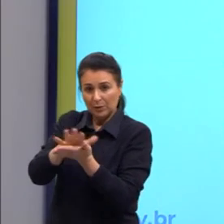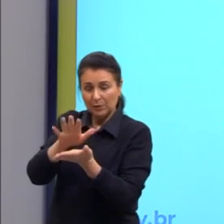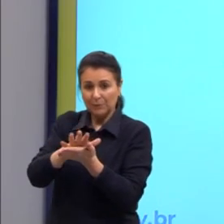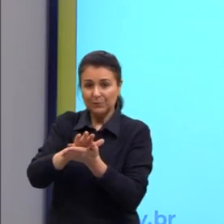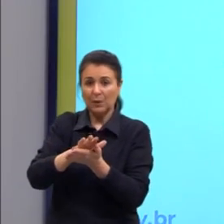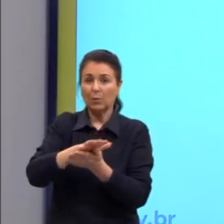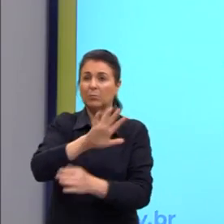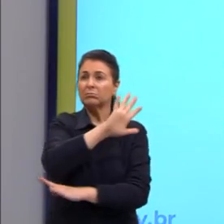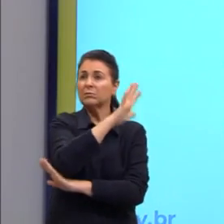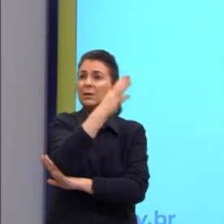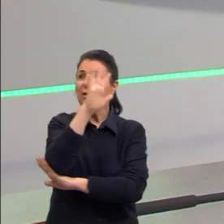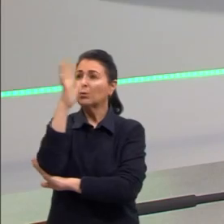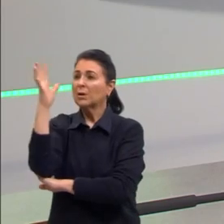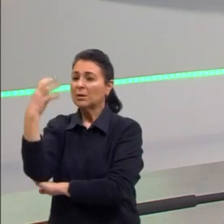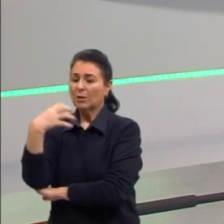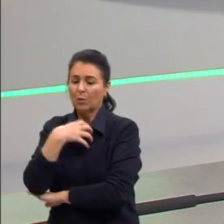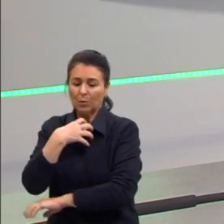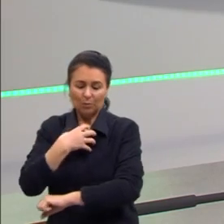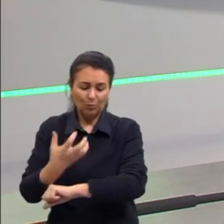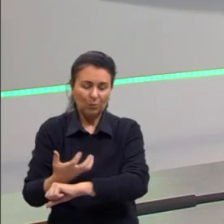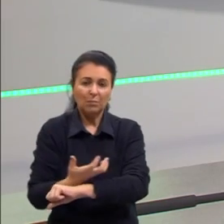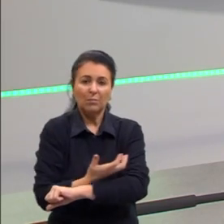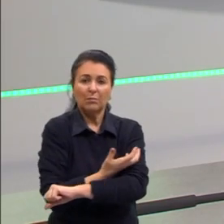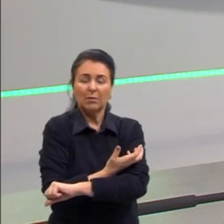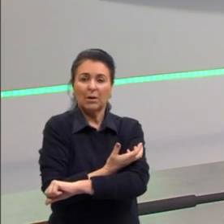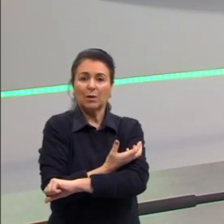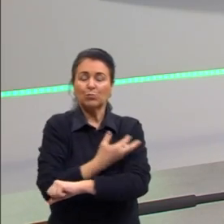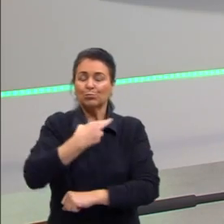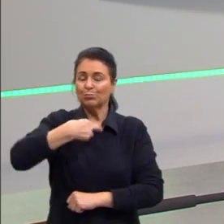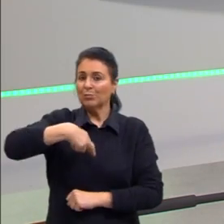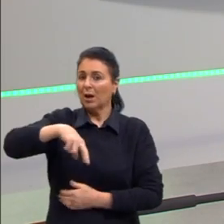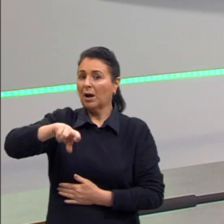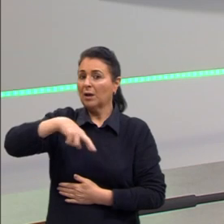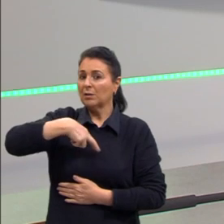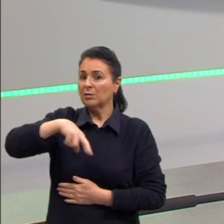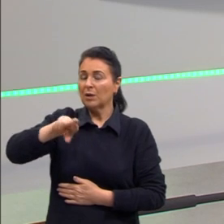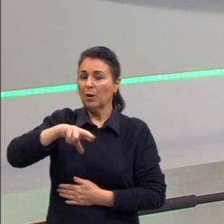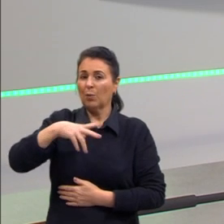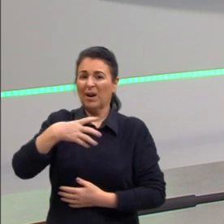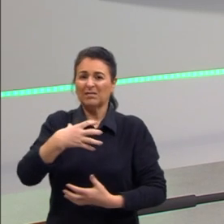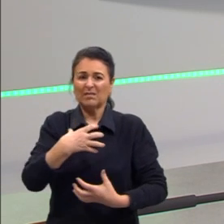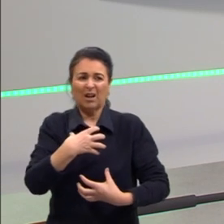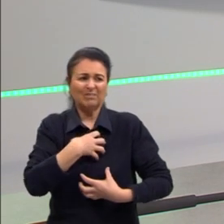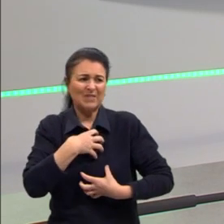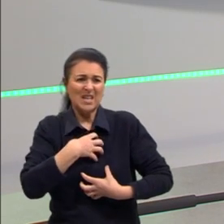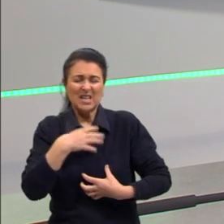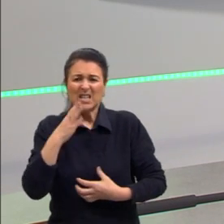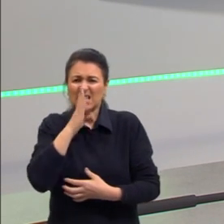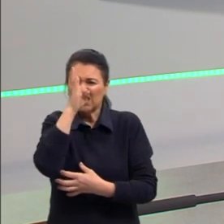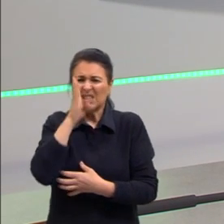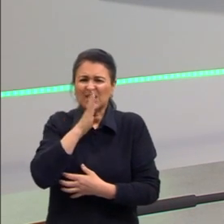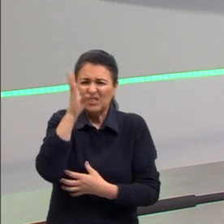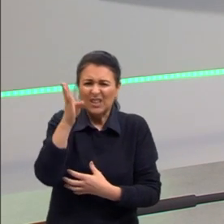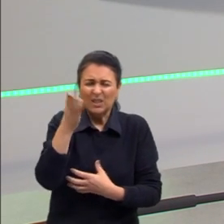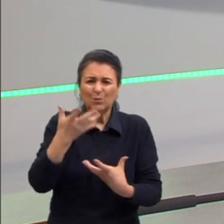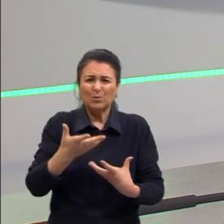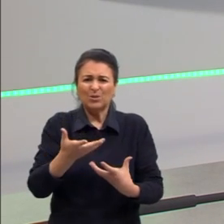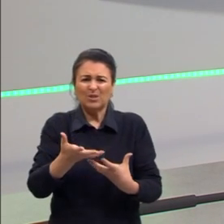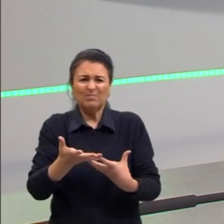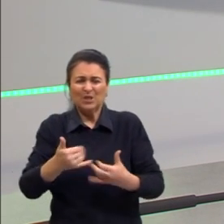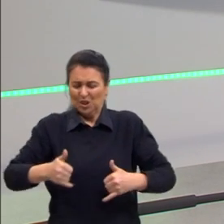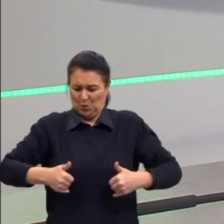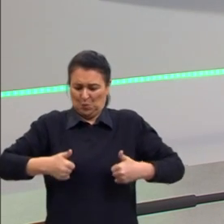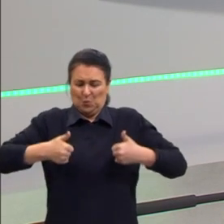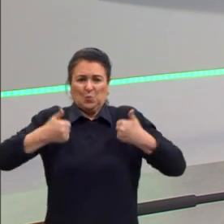natureza, o sentimentalismo, a religiosidade, esse ufanismo e nacionalismo muito presente.